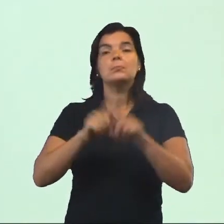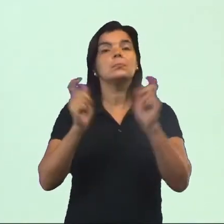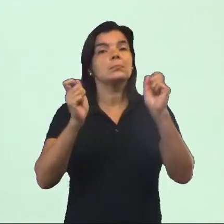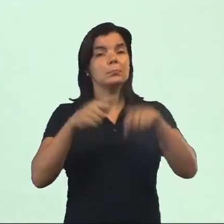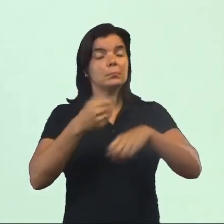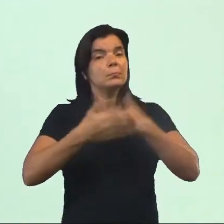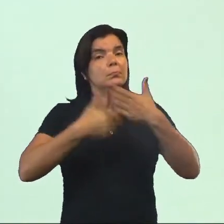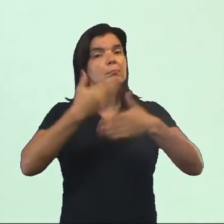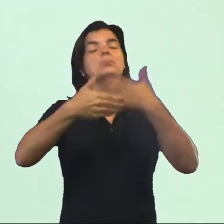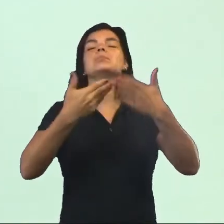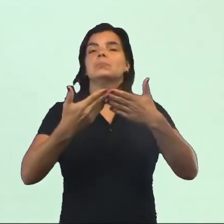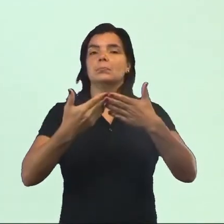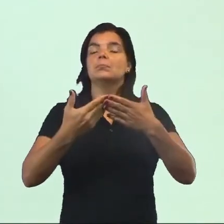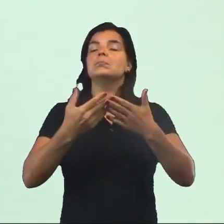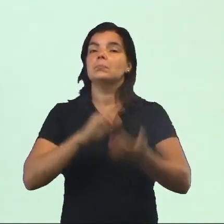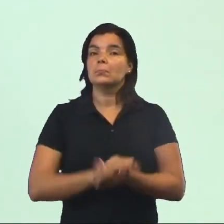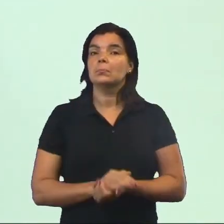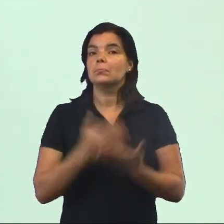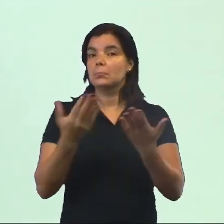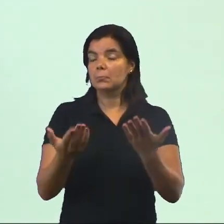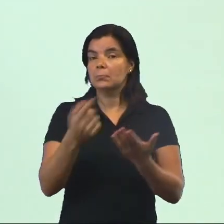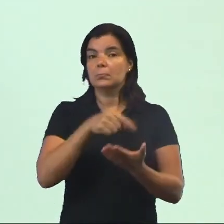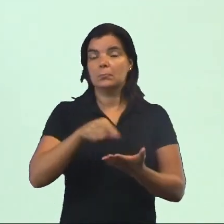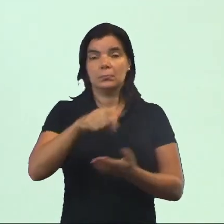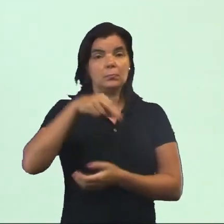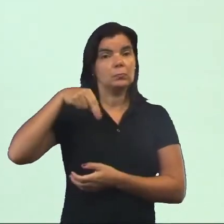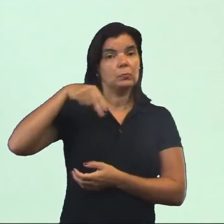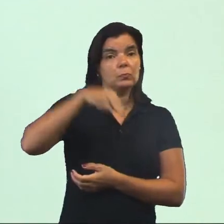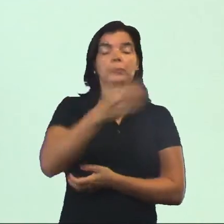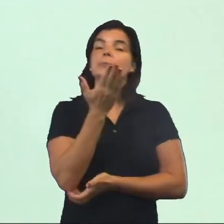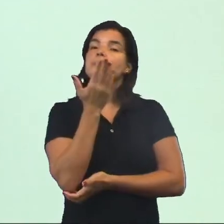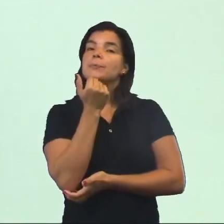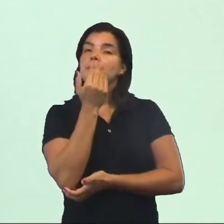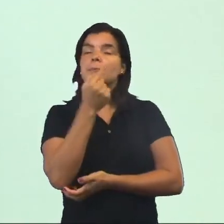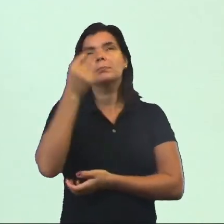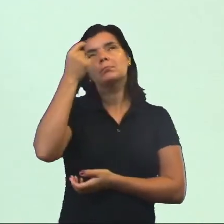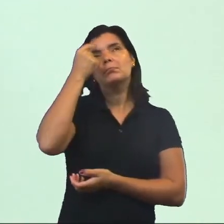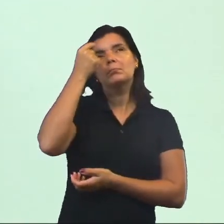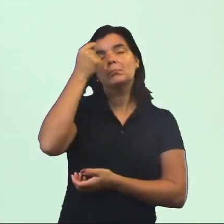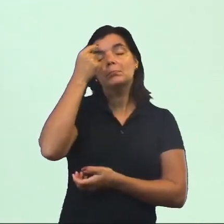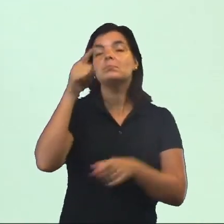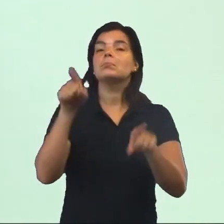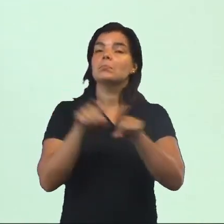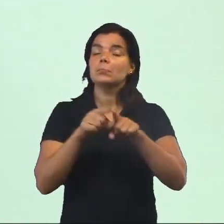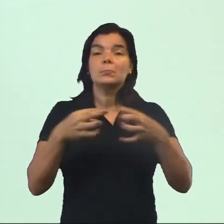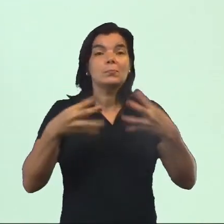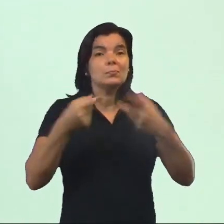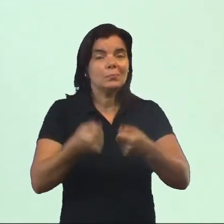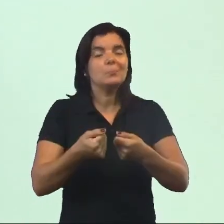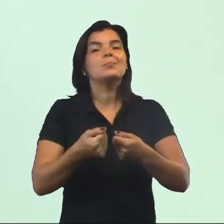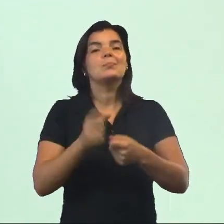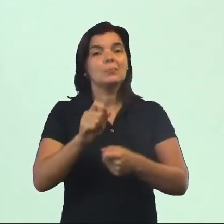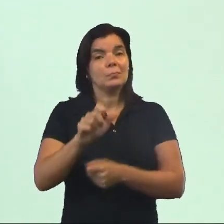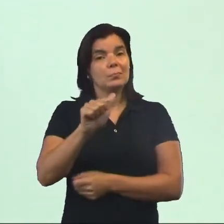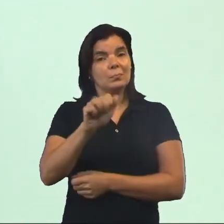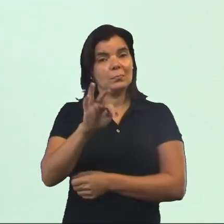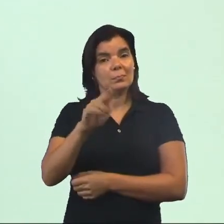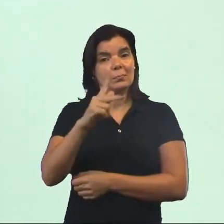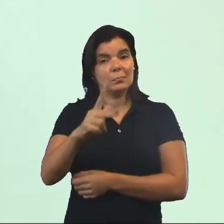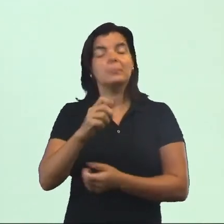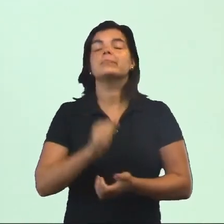para desenvolver as suas atividades, tá? Então, para você andar, para você comer, para você pensar, tudo isso gasta ATP